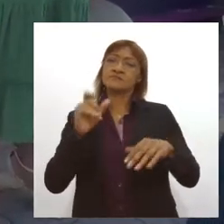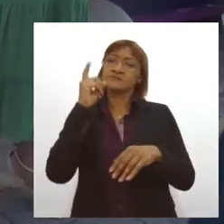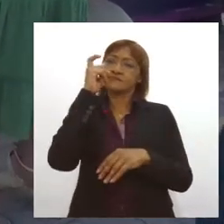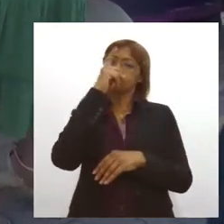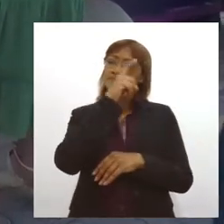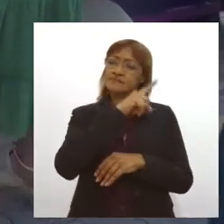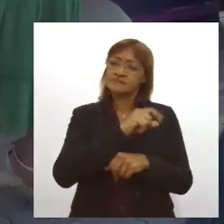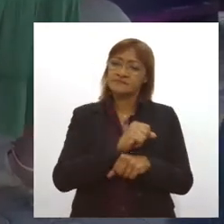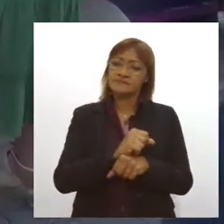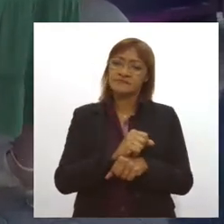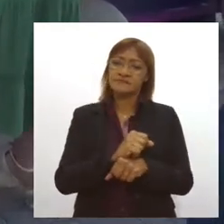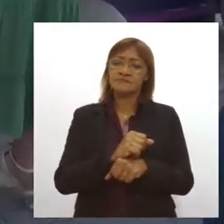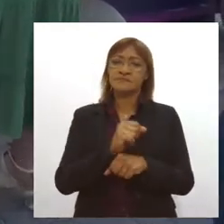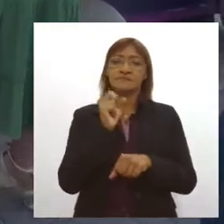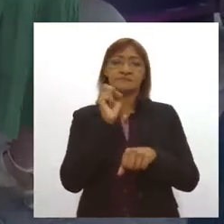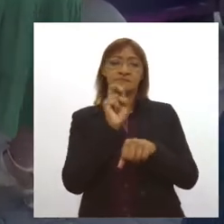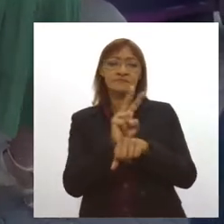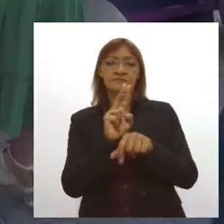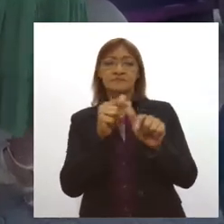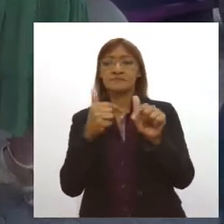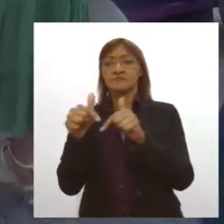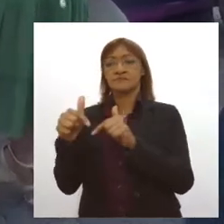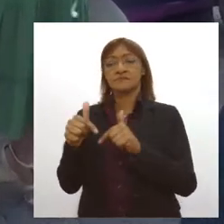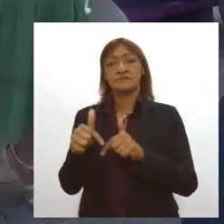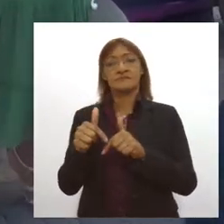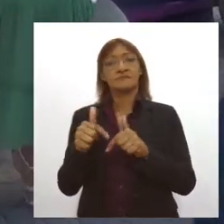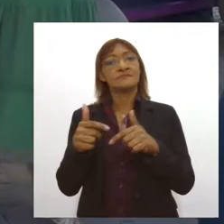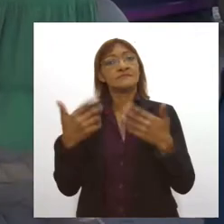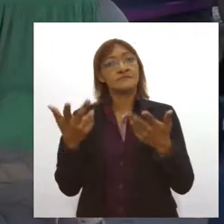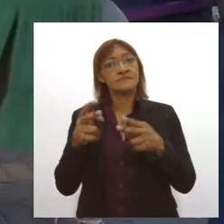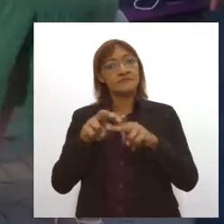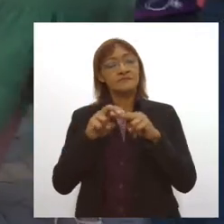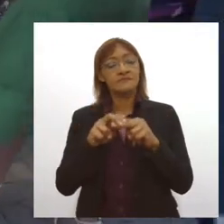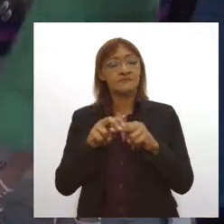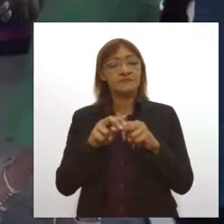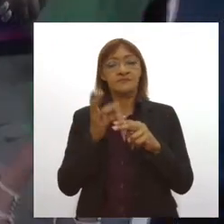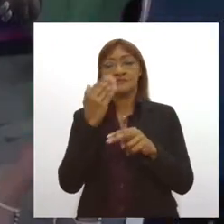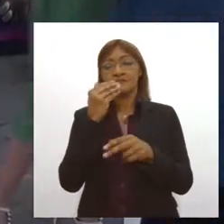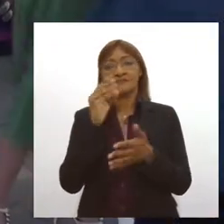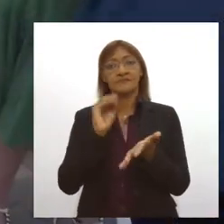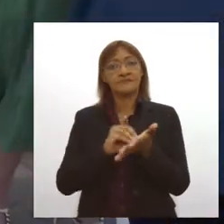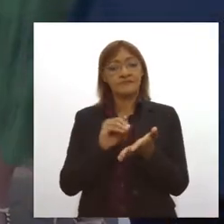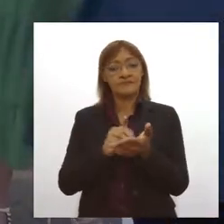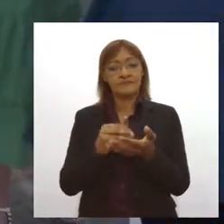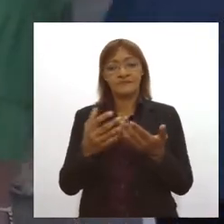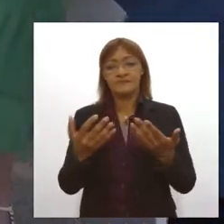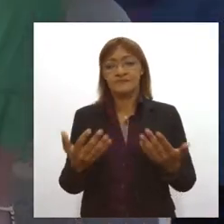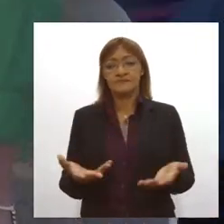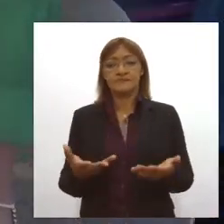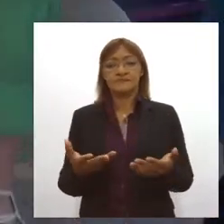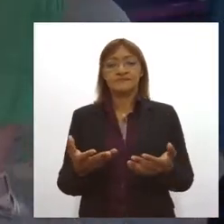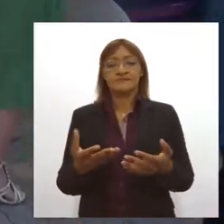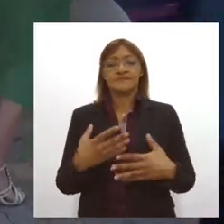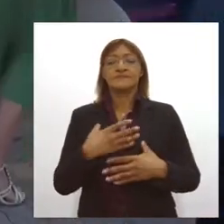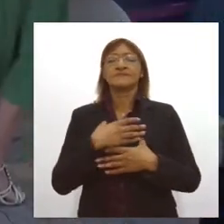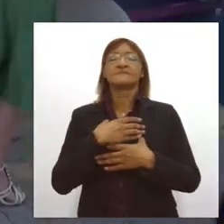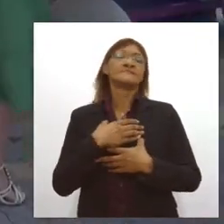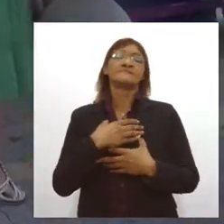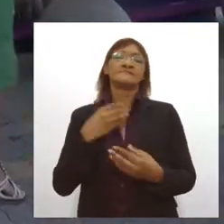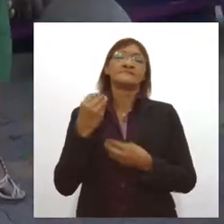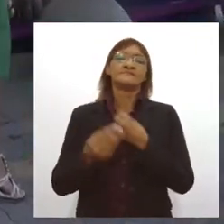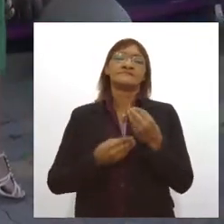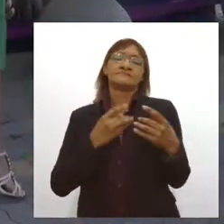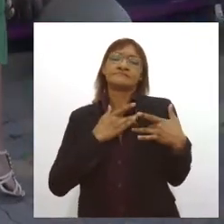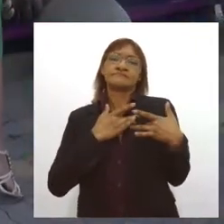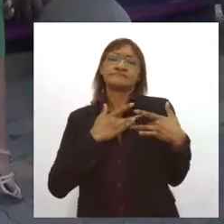acessar o mercado de trabalho e, com isso, falta alimento na sua casa. Então, essa foi a maior motivação, ou seja, um pouco de solidariedade